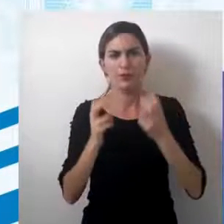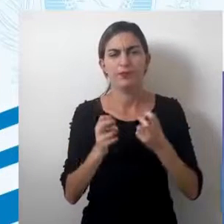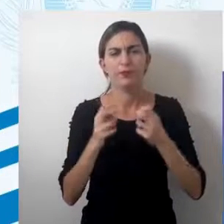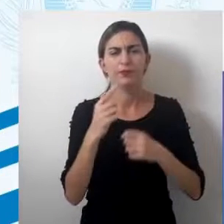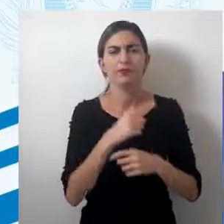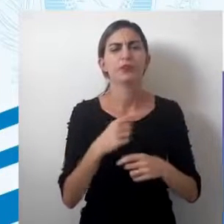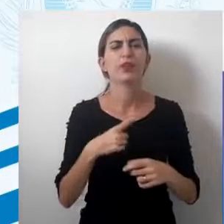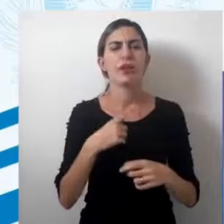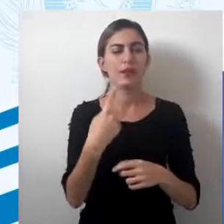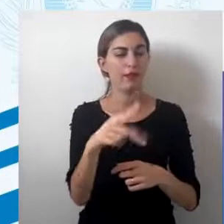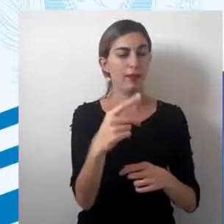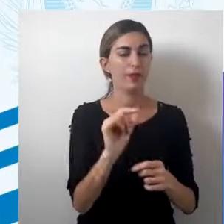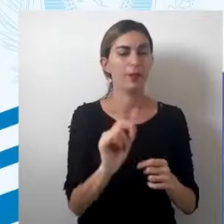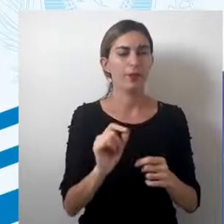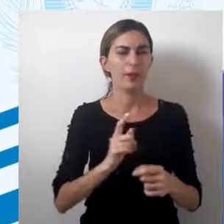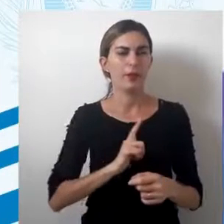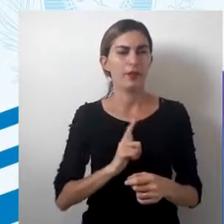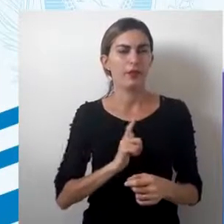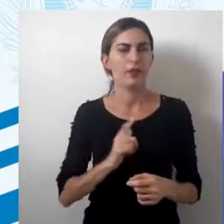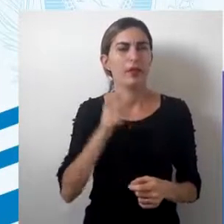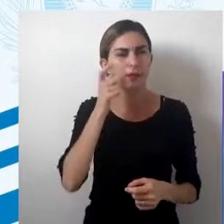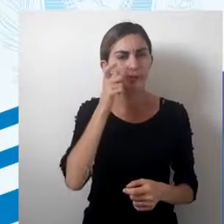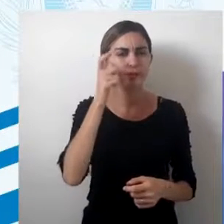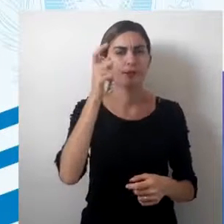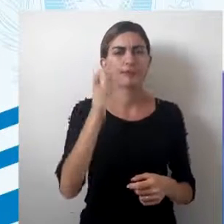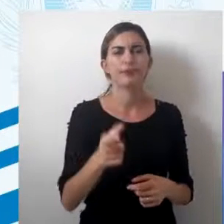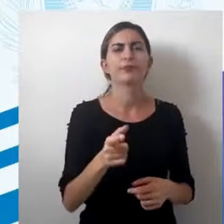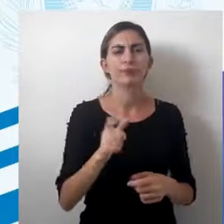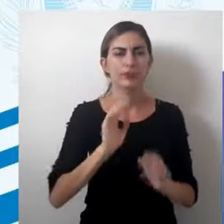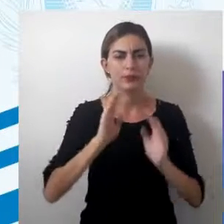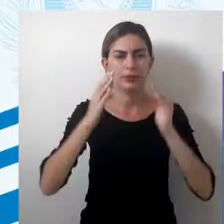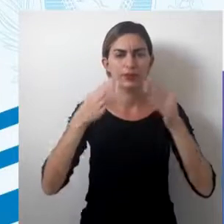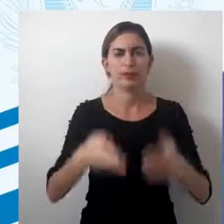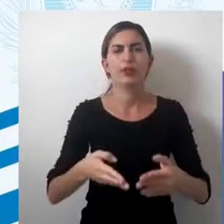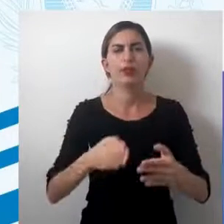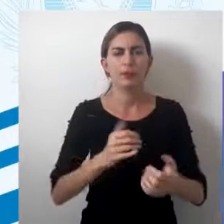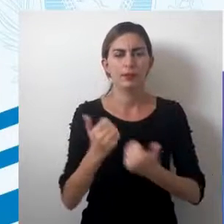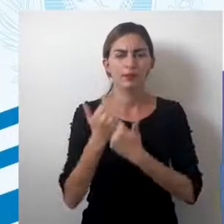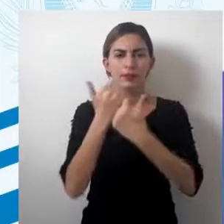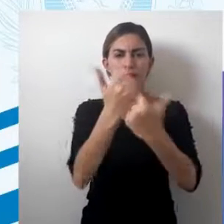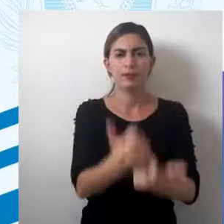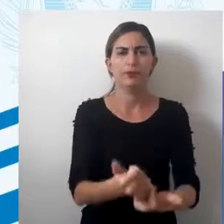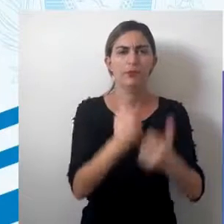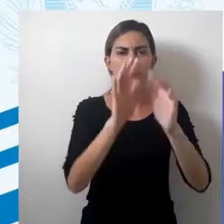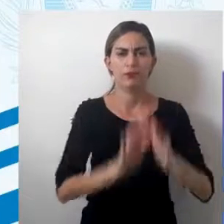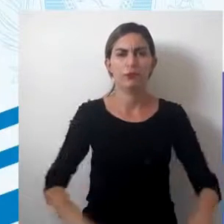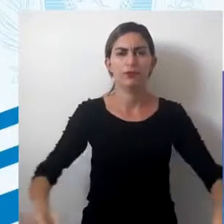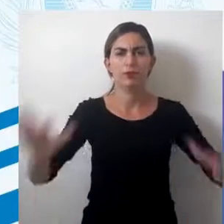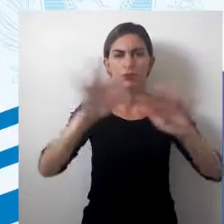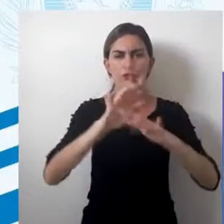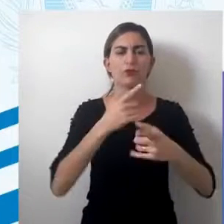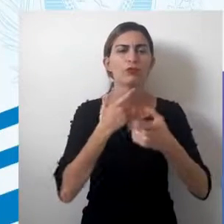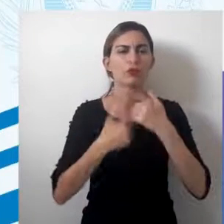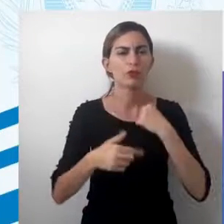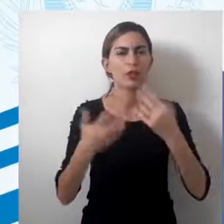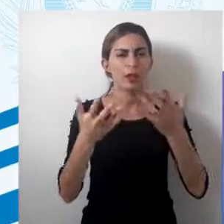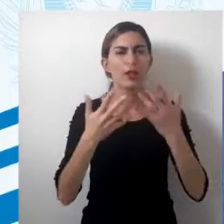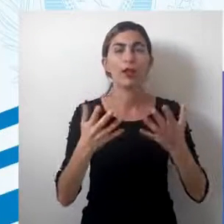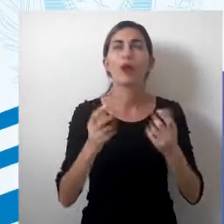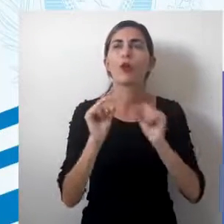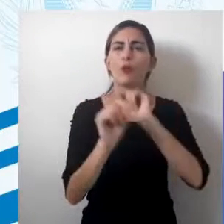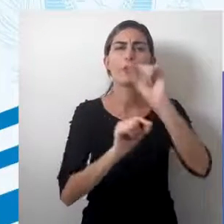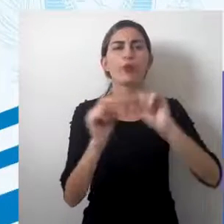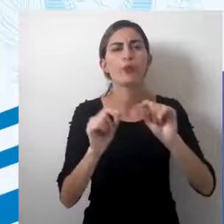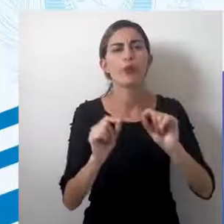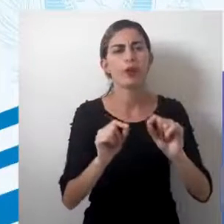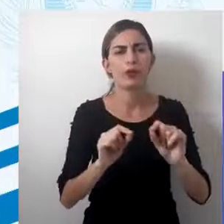asimutal ela tem uma intencionalidade direta de representação de um espaço desejado, de um